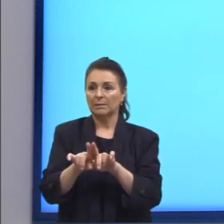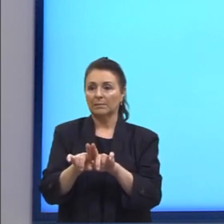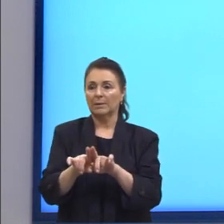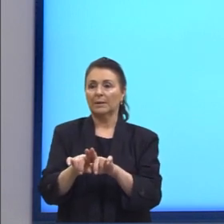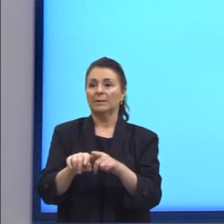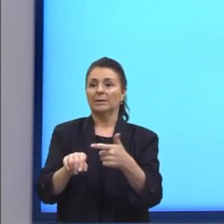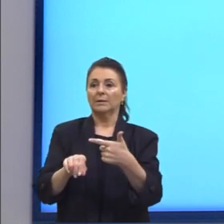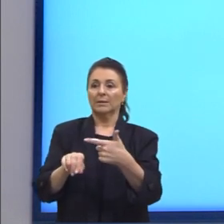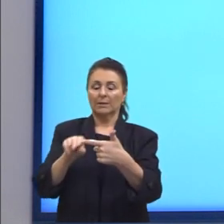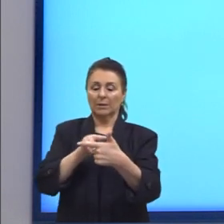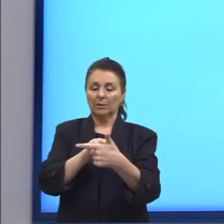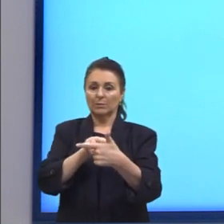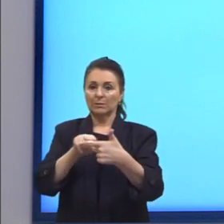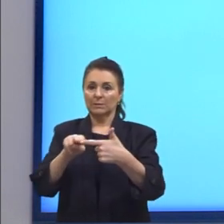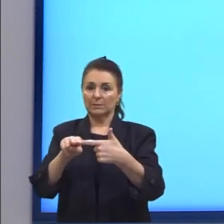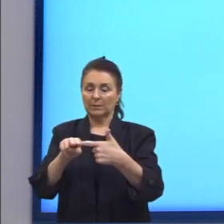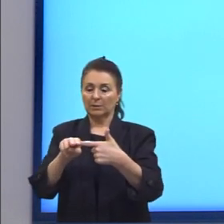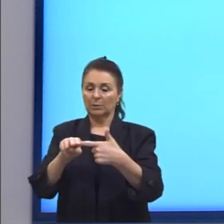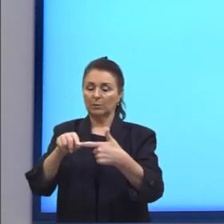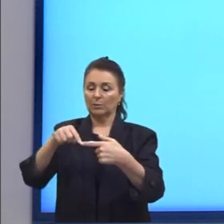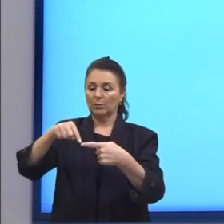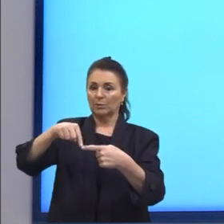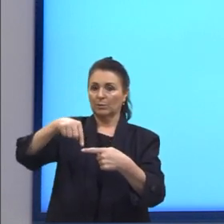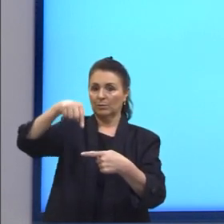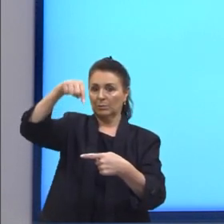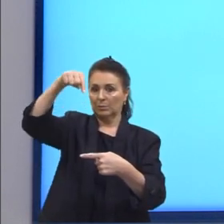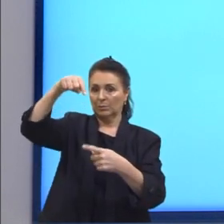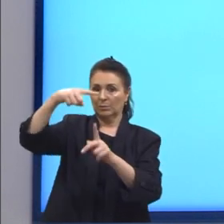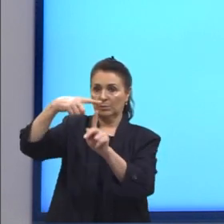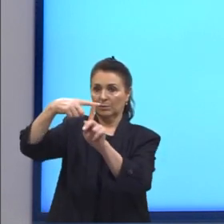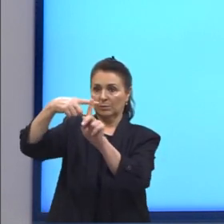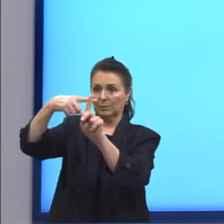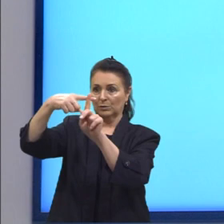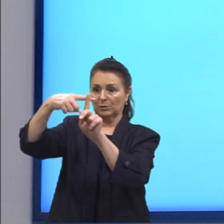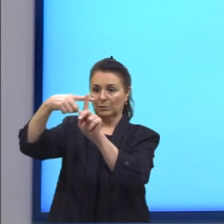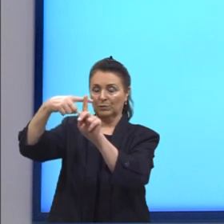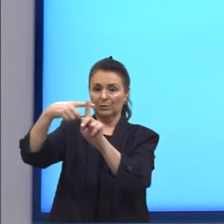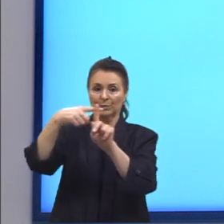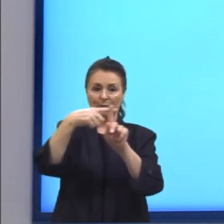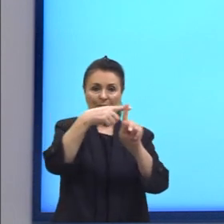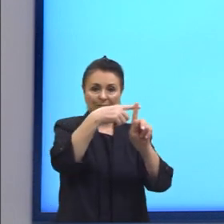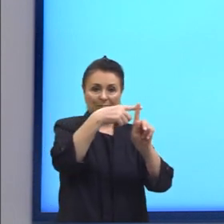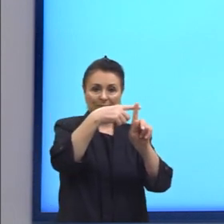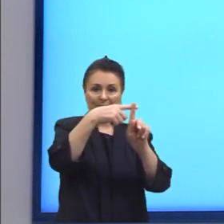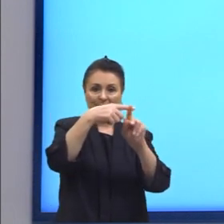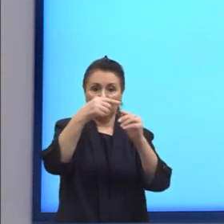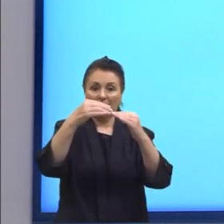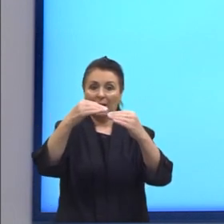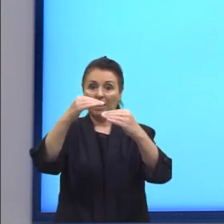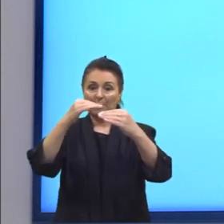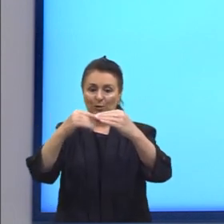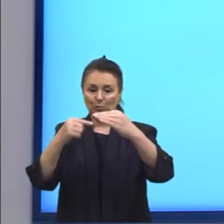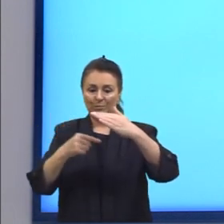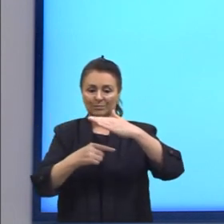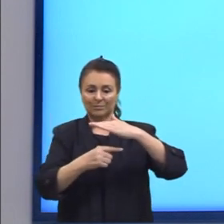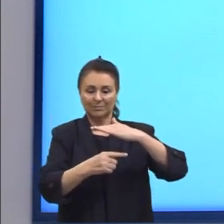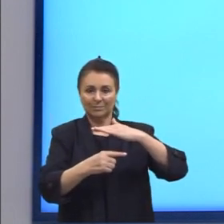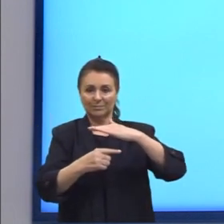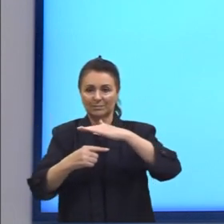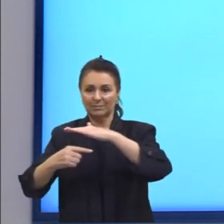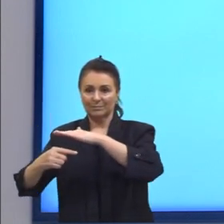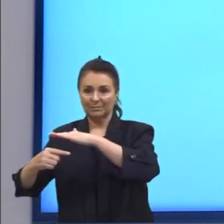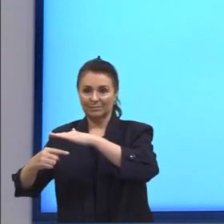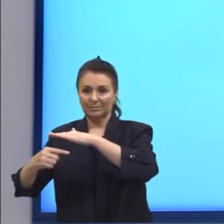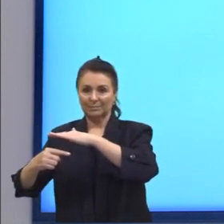acima do eixo horizontal, nós temos valores positivos e abaixo os valores negativos. Então, basicamente,